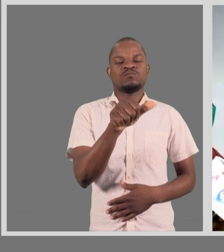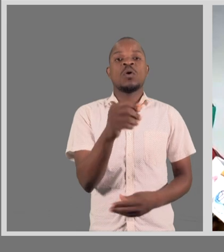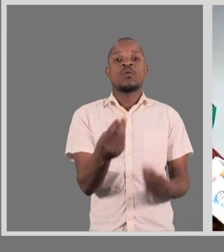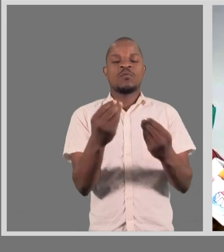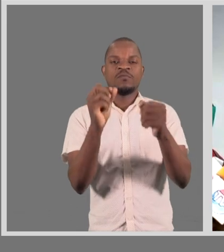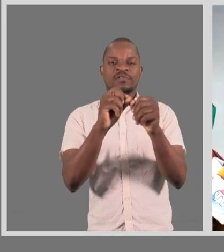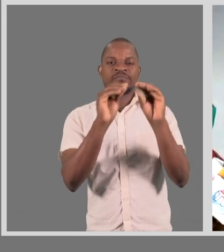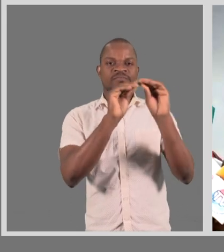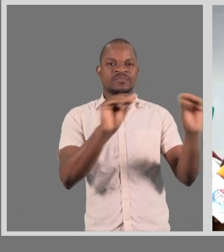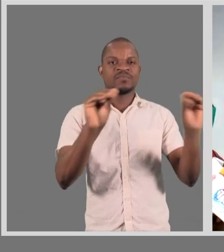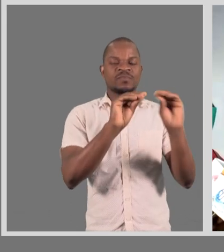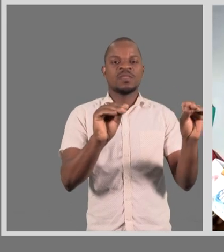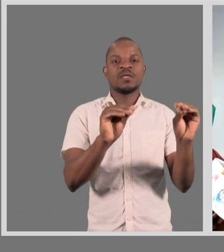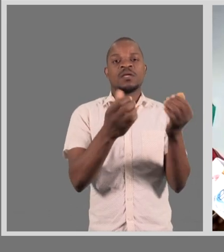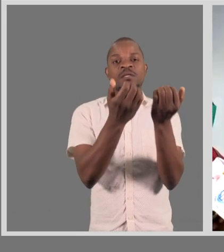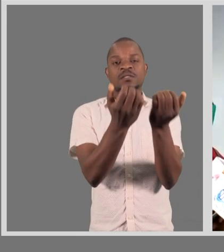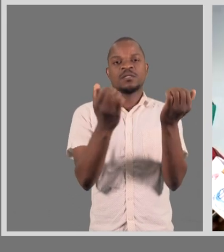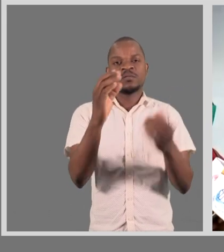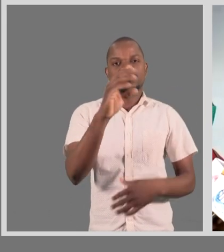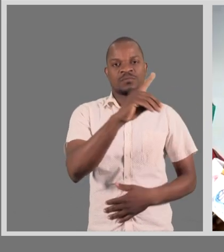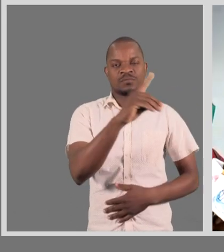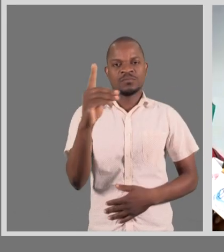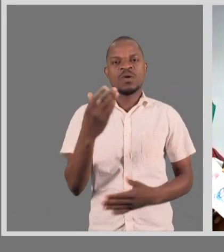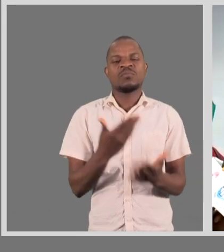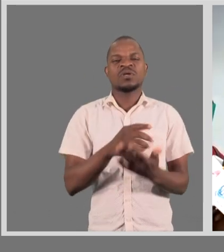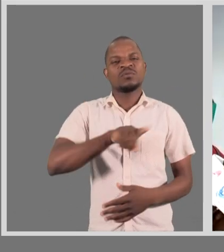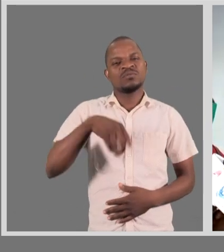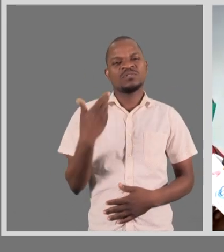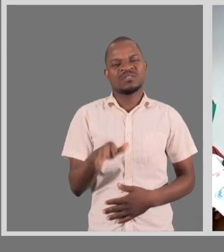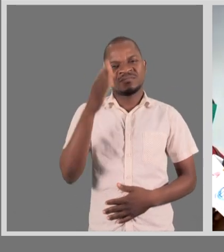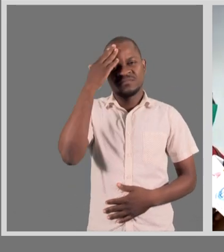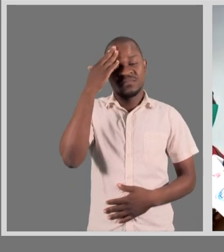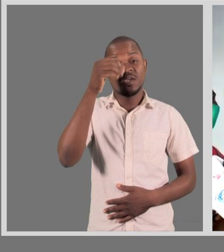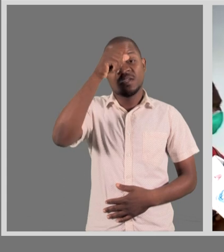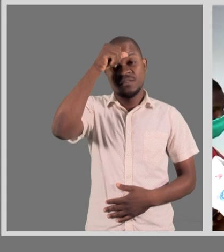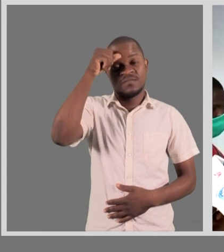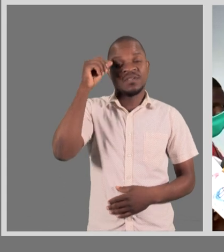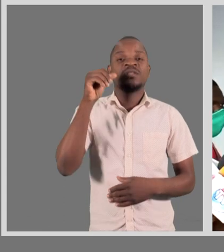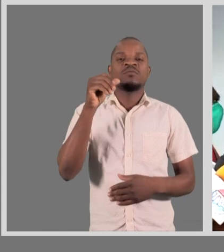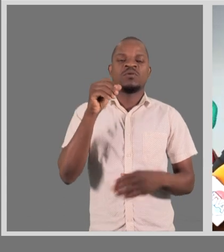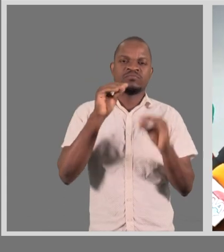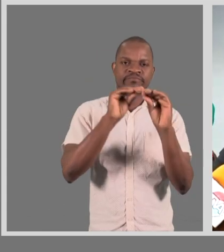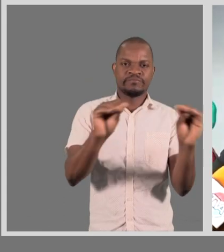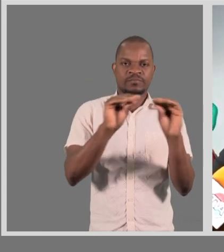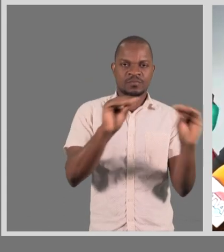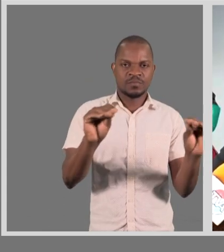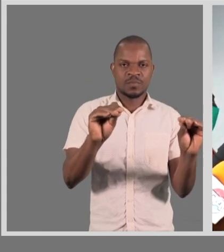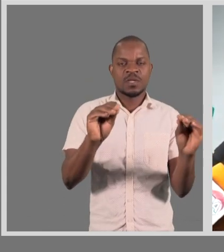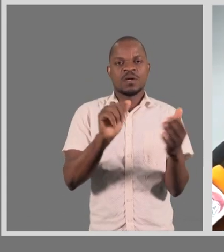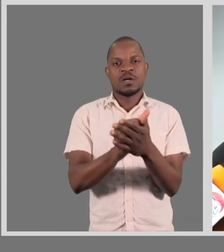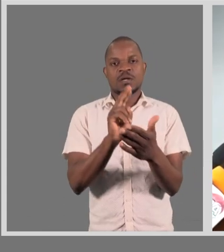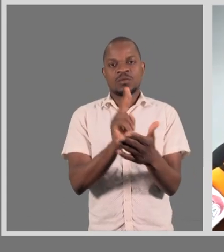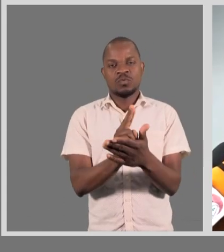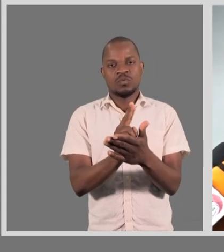com crianças com deficiência. Sabemos que é uma tarefa de ver, é difícil poder orientar os estudantes na sala de